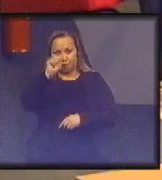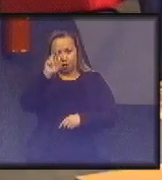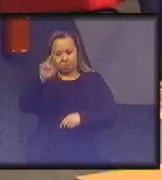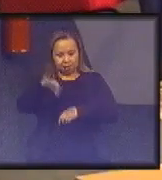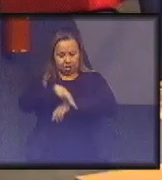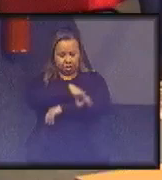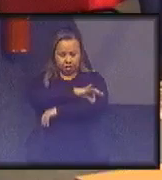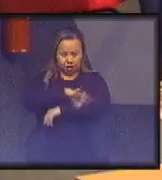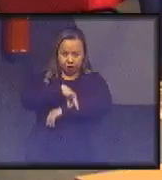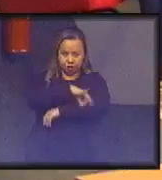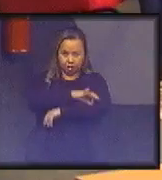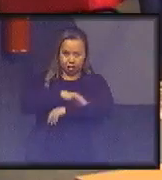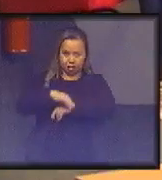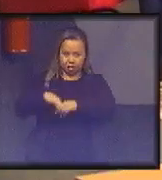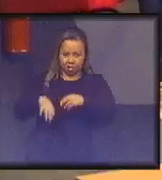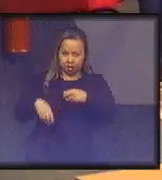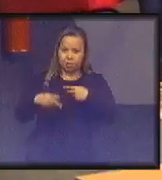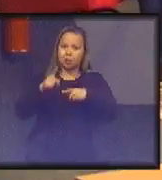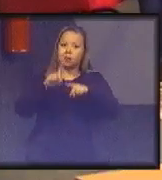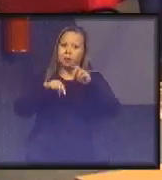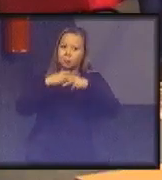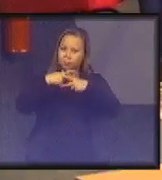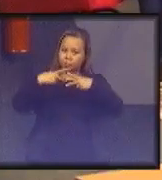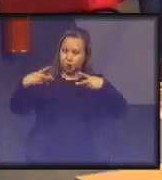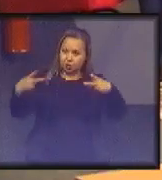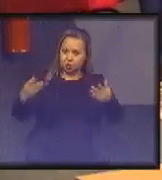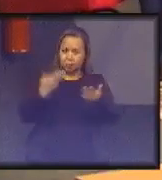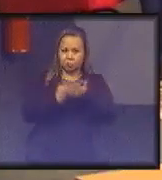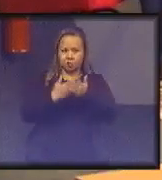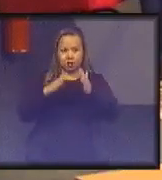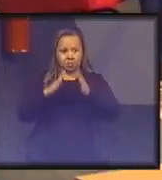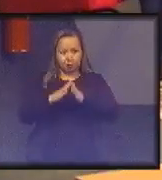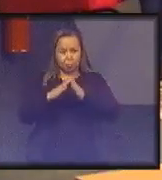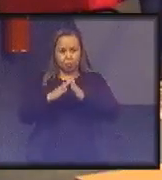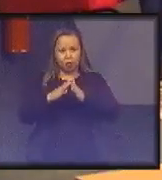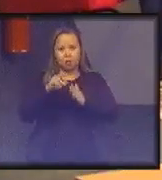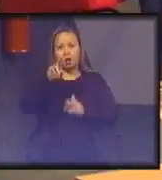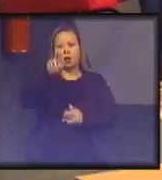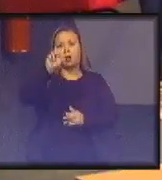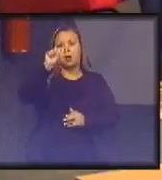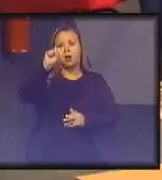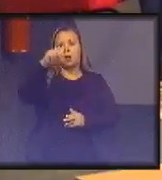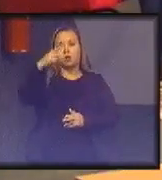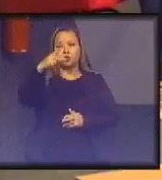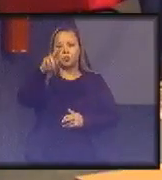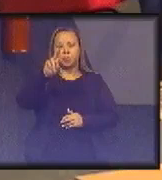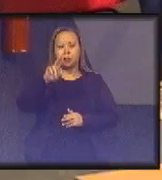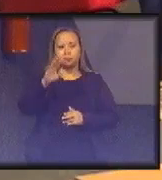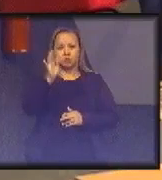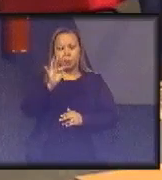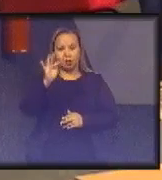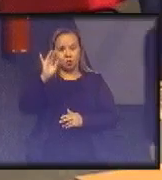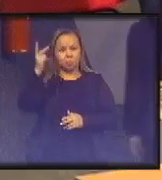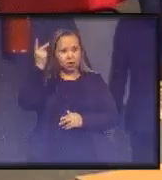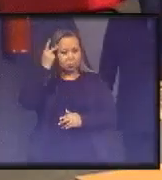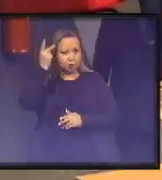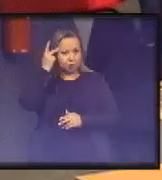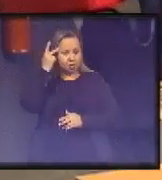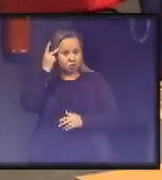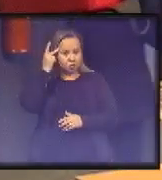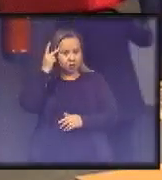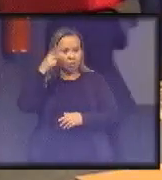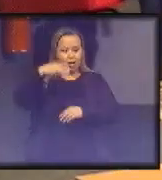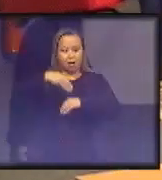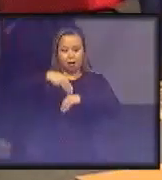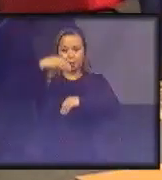Engenharia de Produção na Escola Politécnica da USP. Ele é mestre e doutor em Engenharia